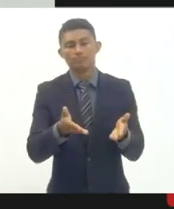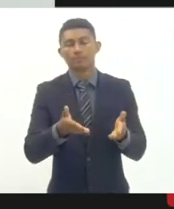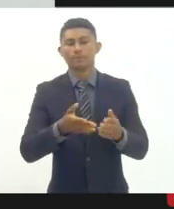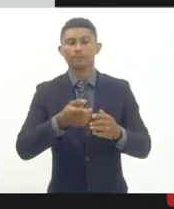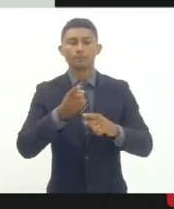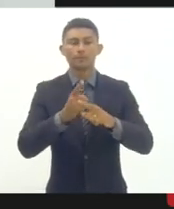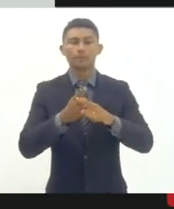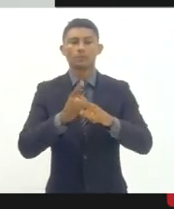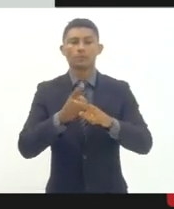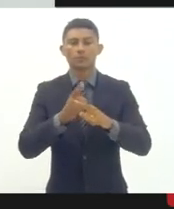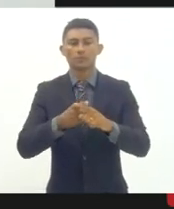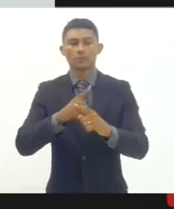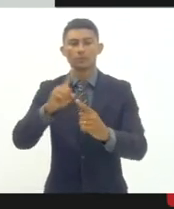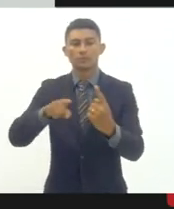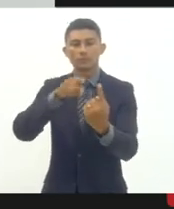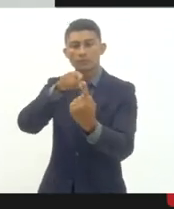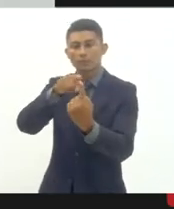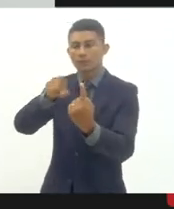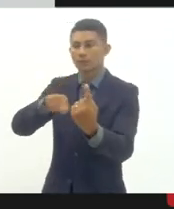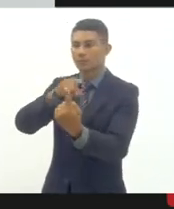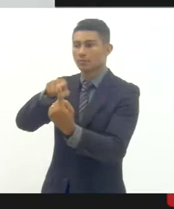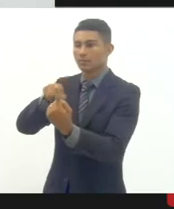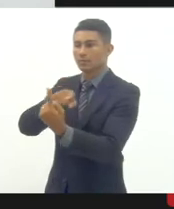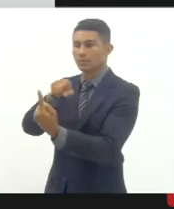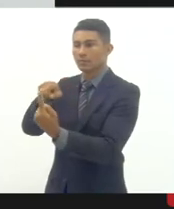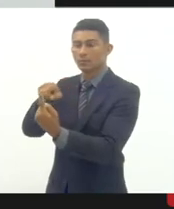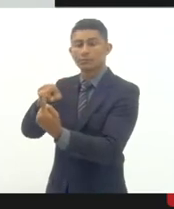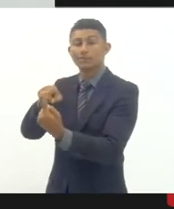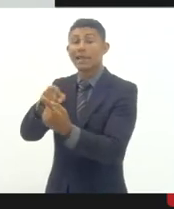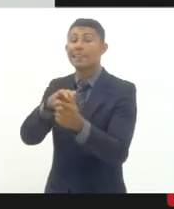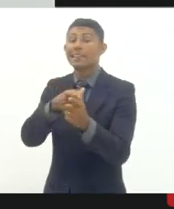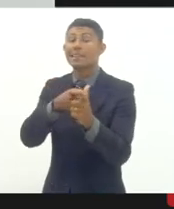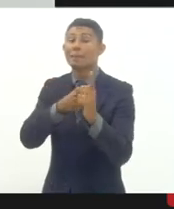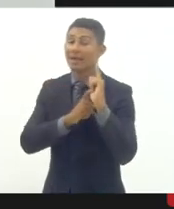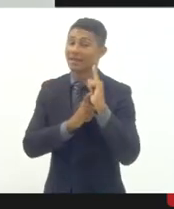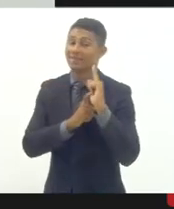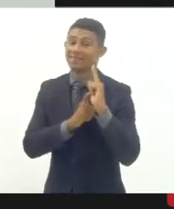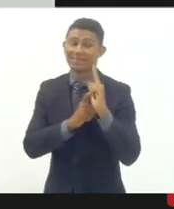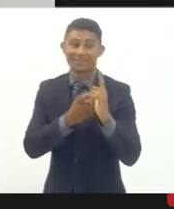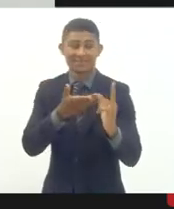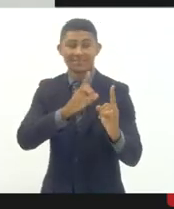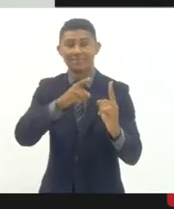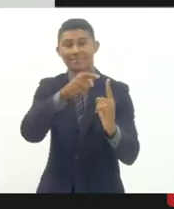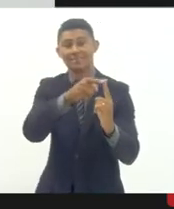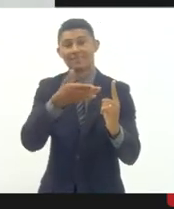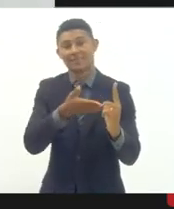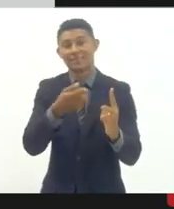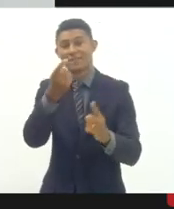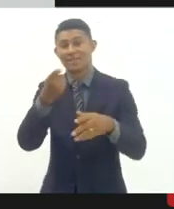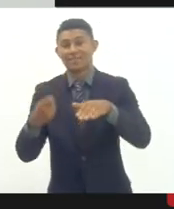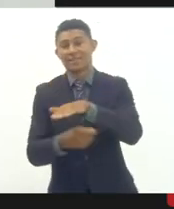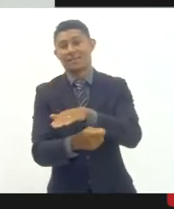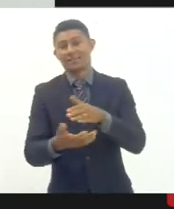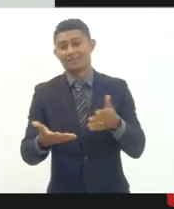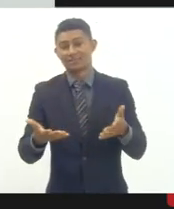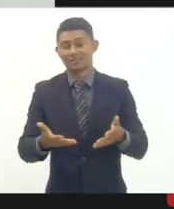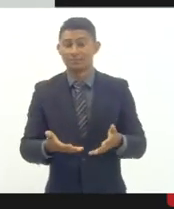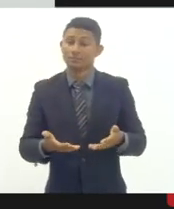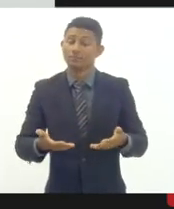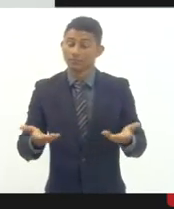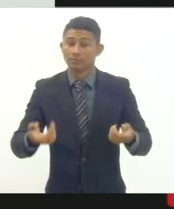as outras metas dependem da meta do financiamento e aí precisamos entender